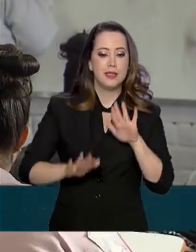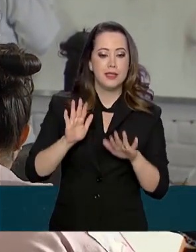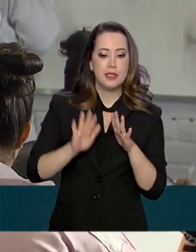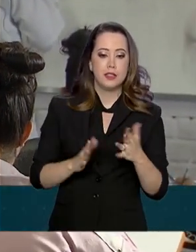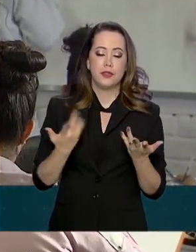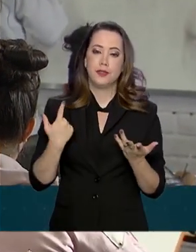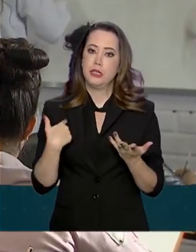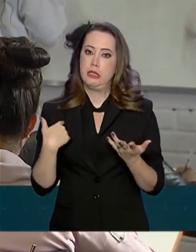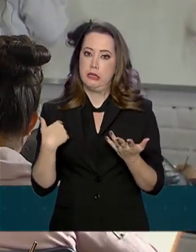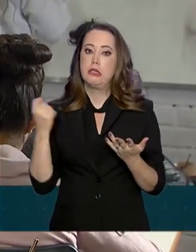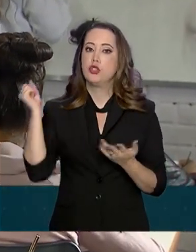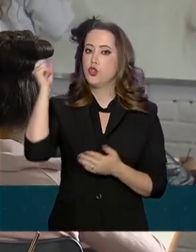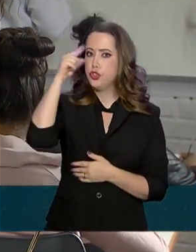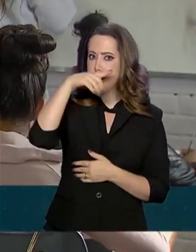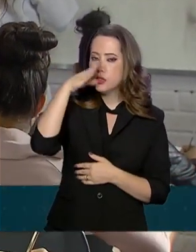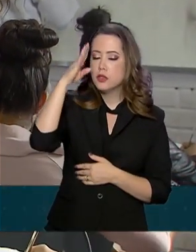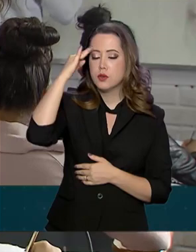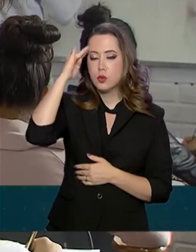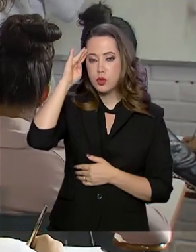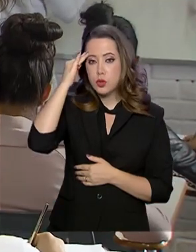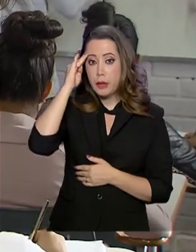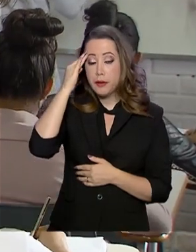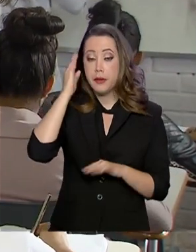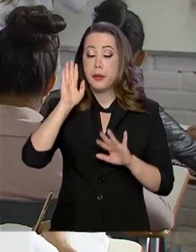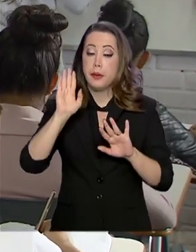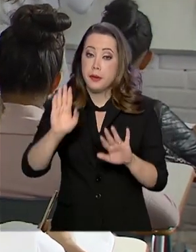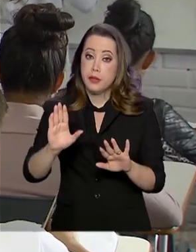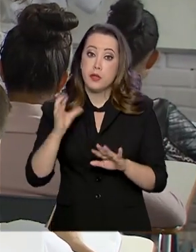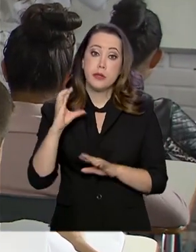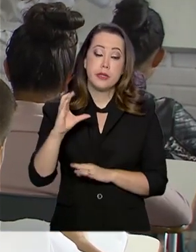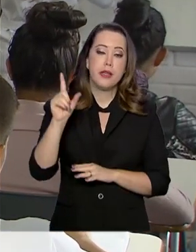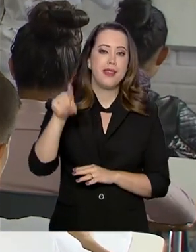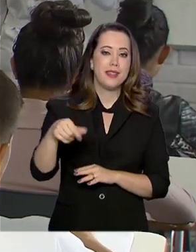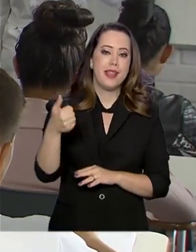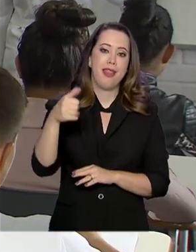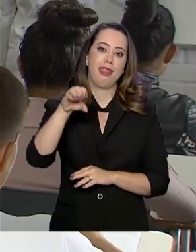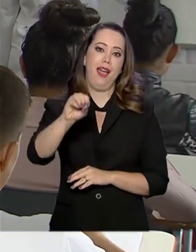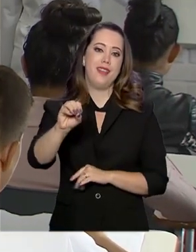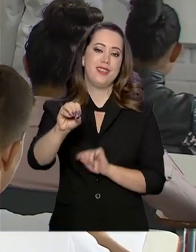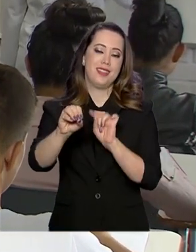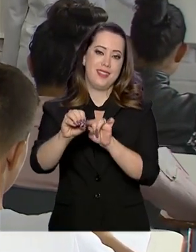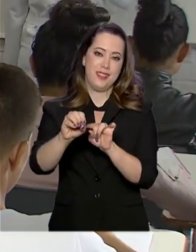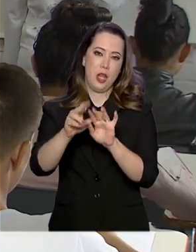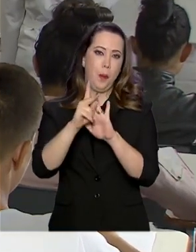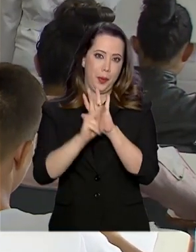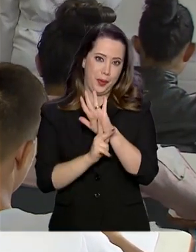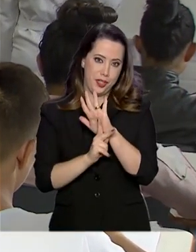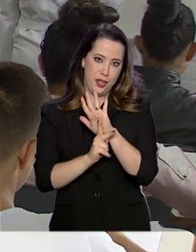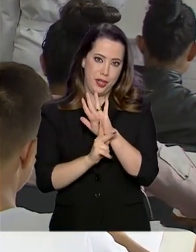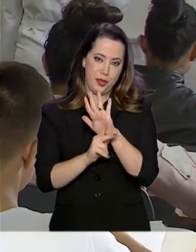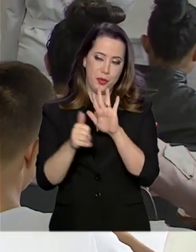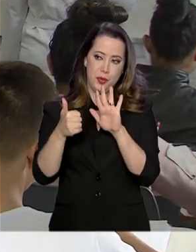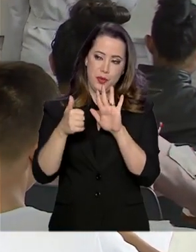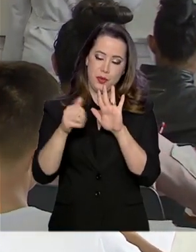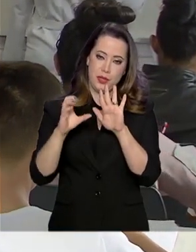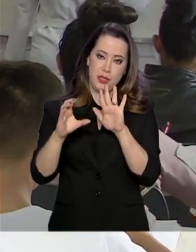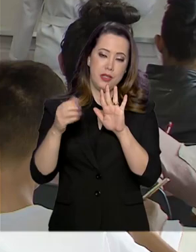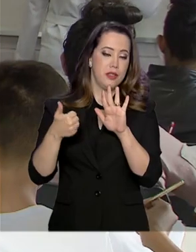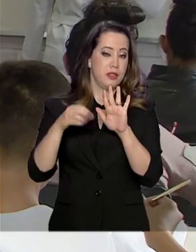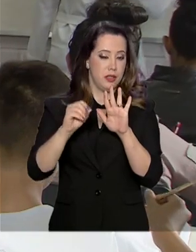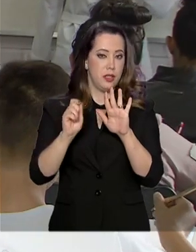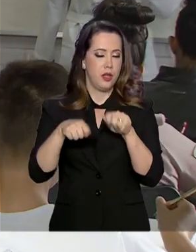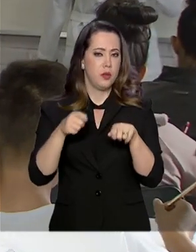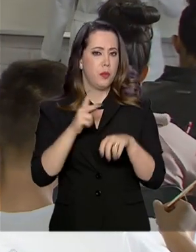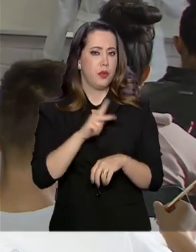são facilmente compreendidos pelos alunos. O Ciência é 10 vem para melhorar a formação do professor, para que ele tenha